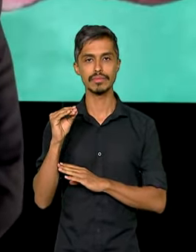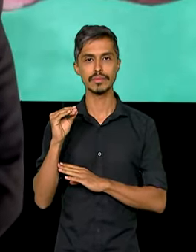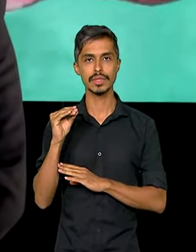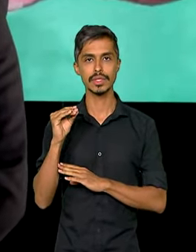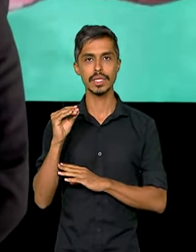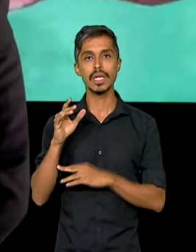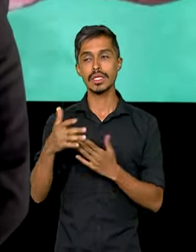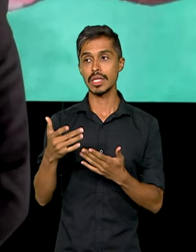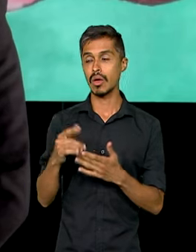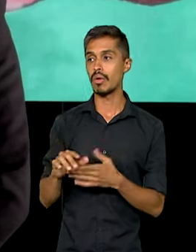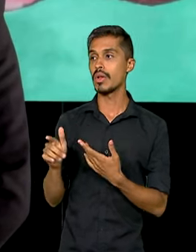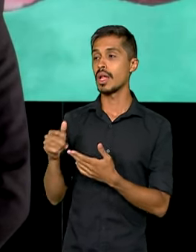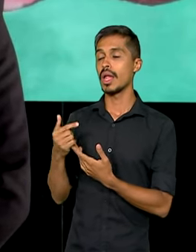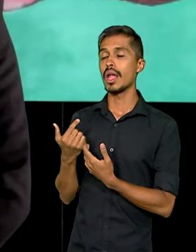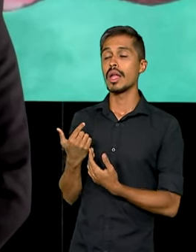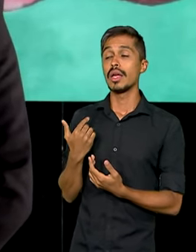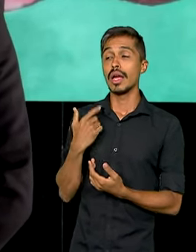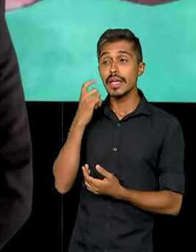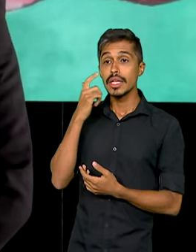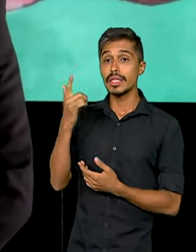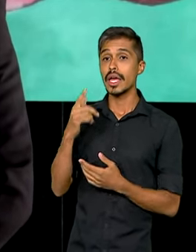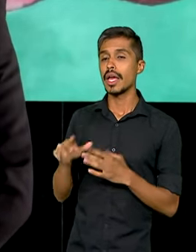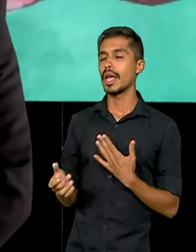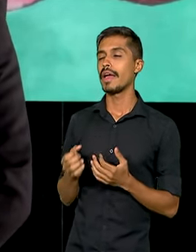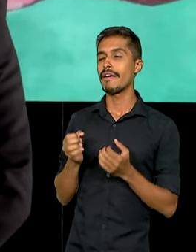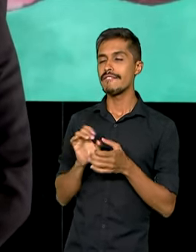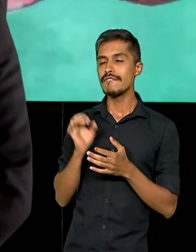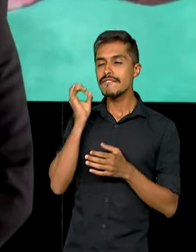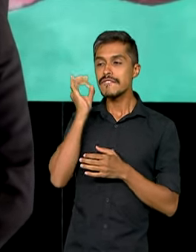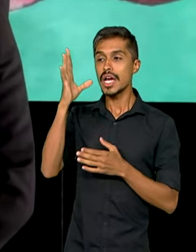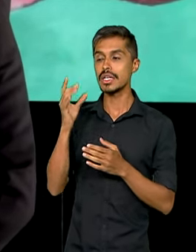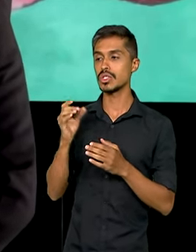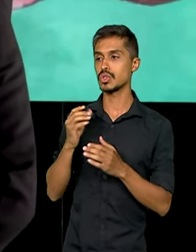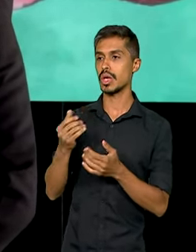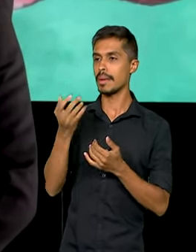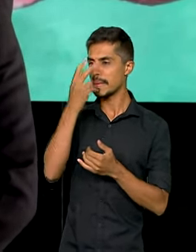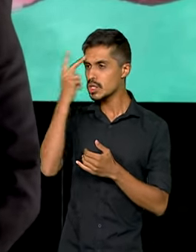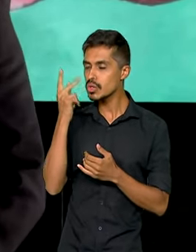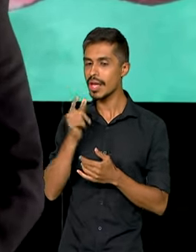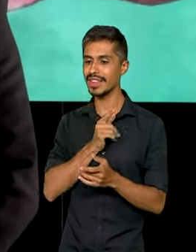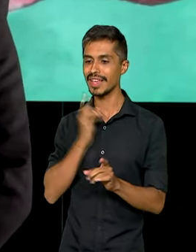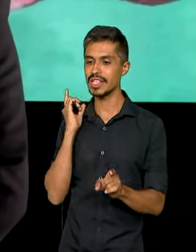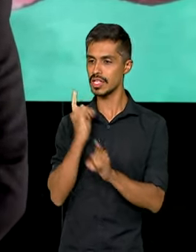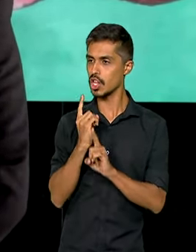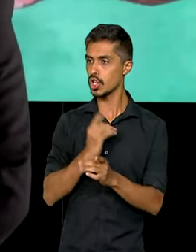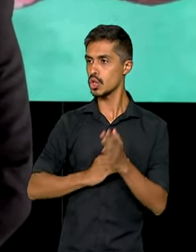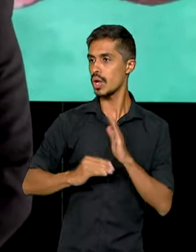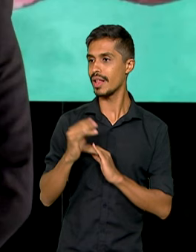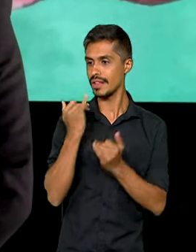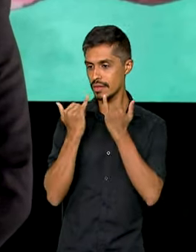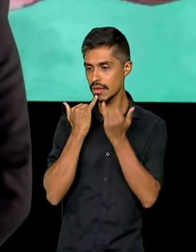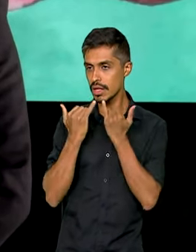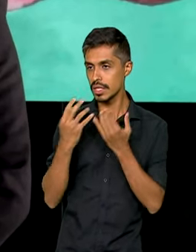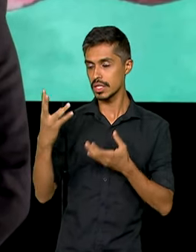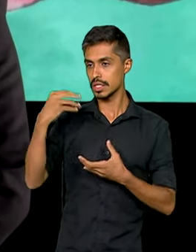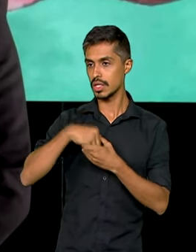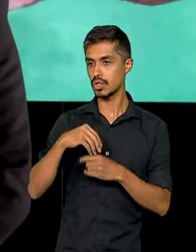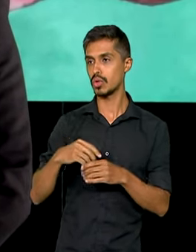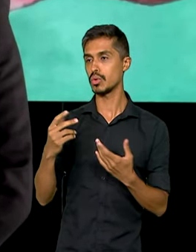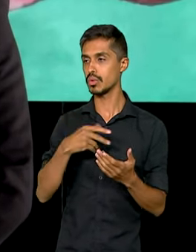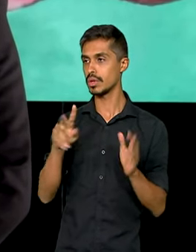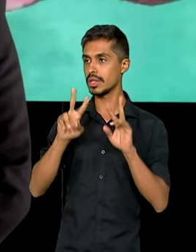é cada vez mais facilitar o acesso das pessoas a terem todas as informações sobre o governo.